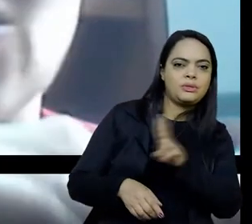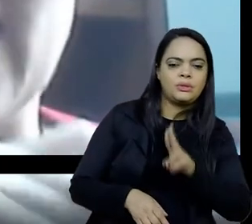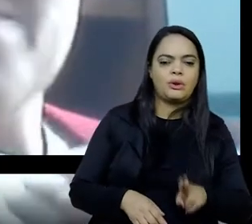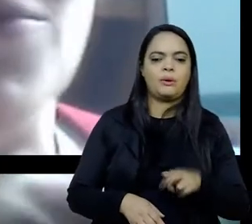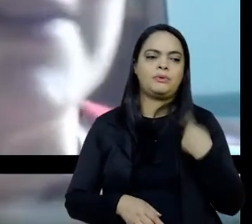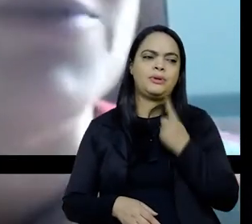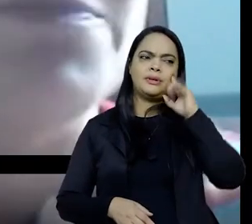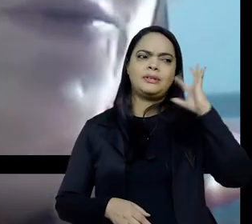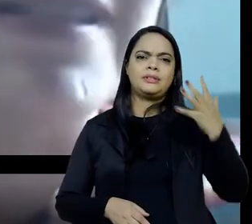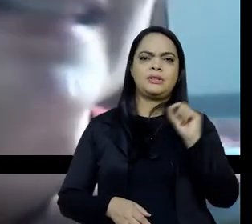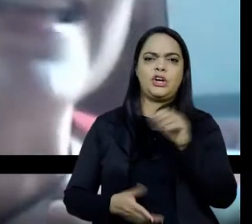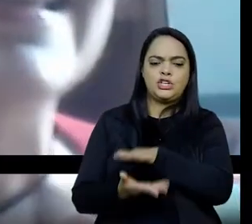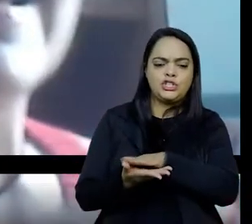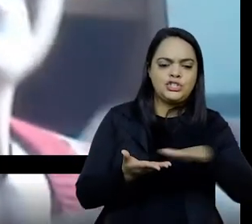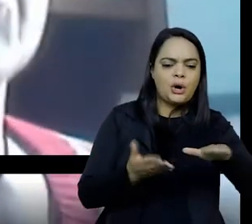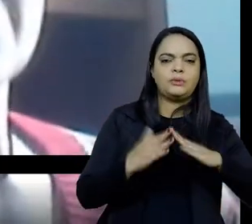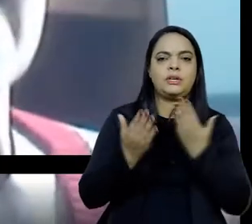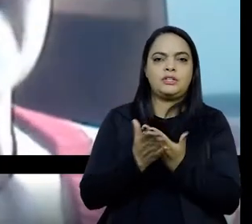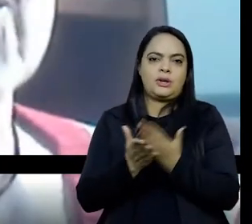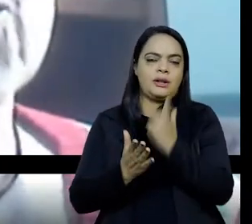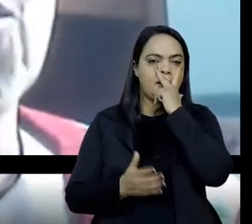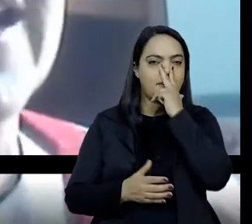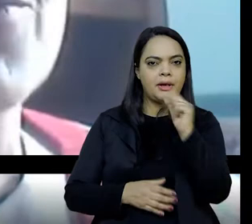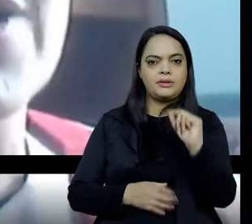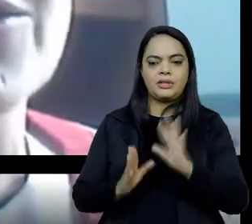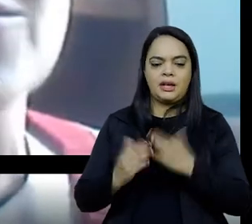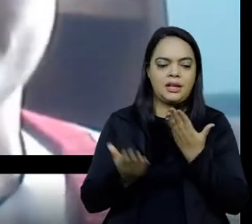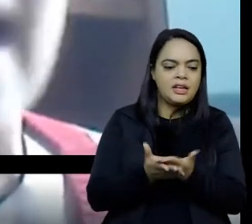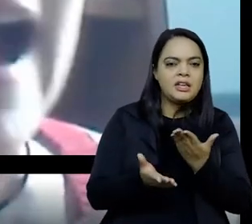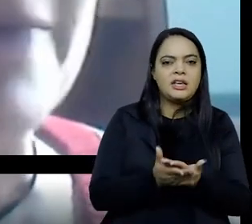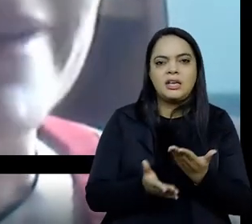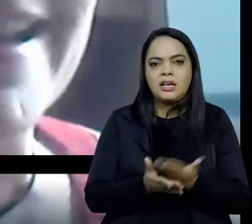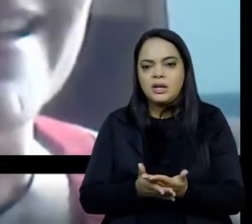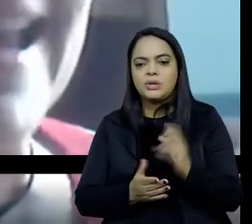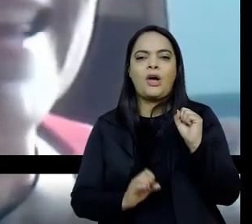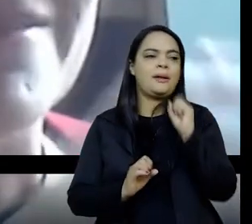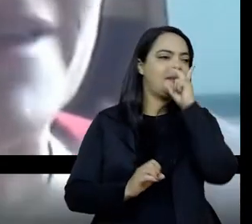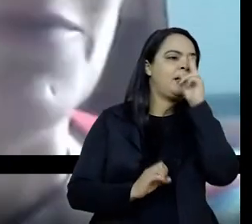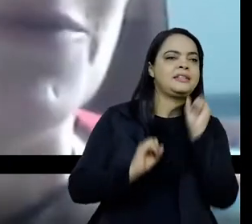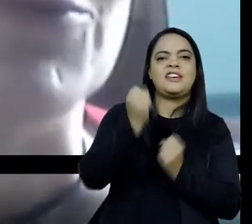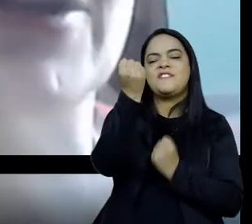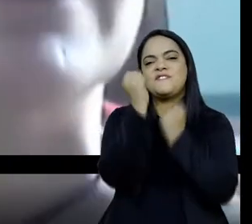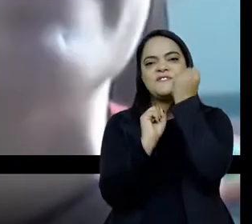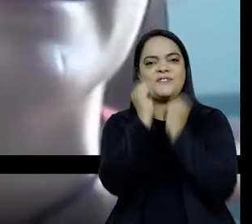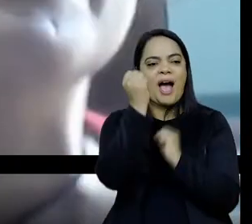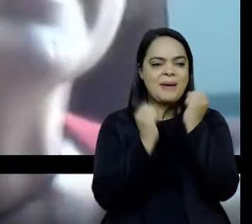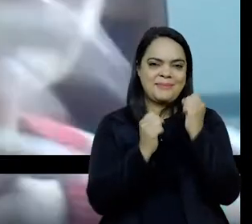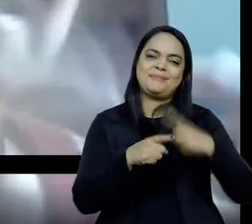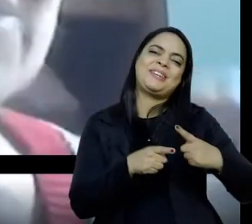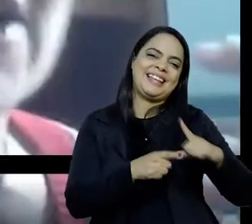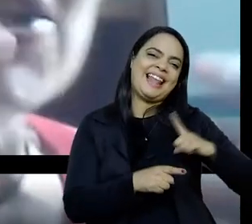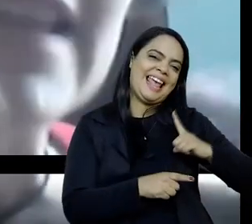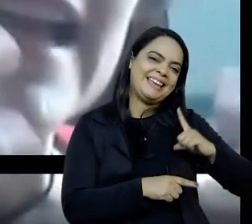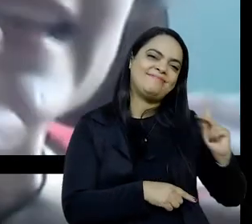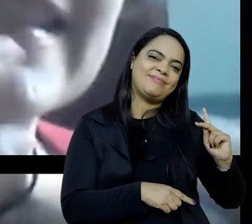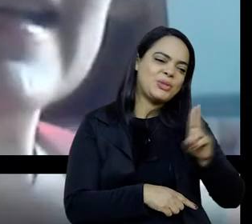da escola dá um pouco, às vezes, essa ideia de escola enquanto fábrica, que vem um pouco do chão da fábrica. Então, assim,